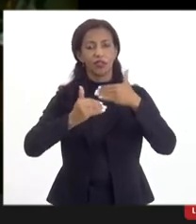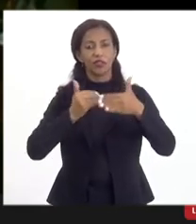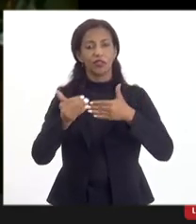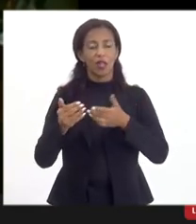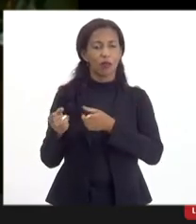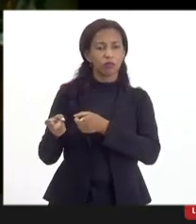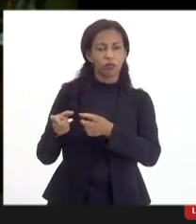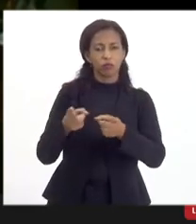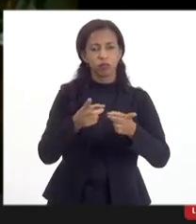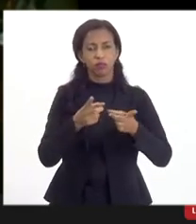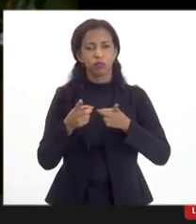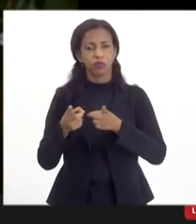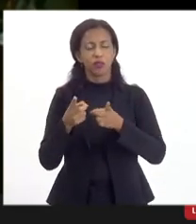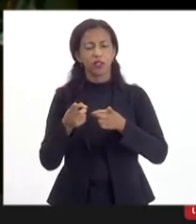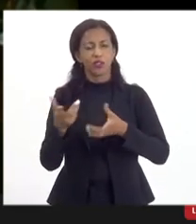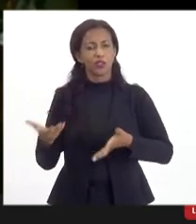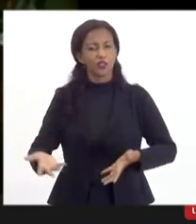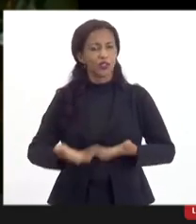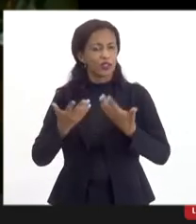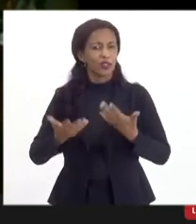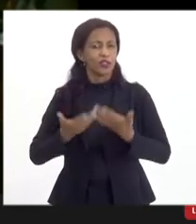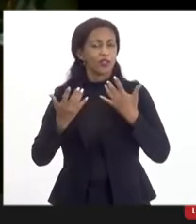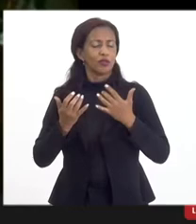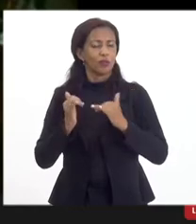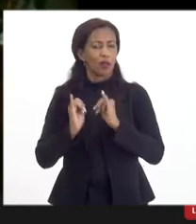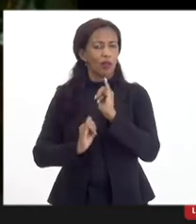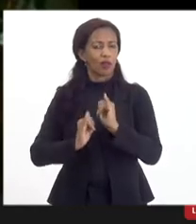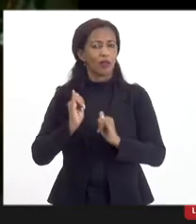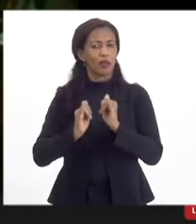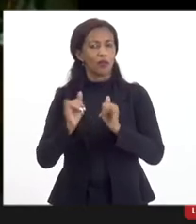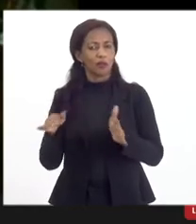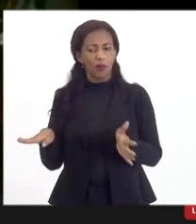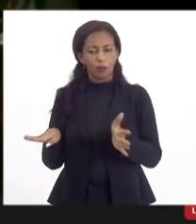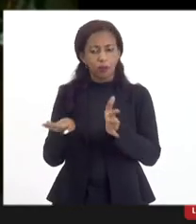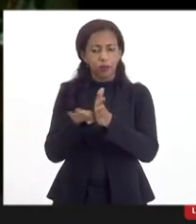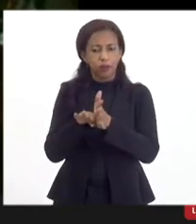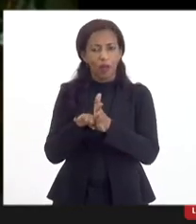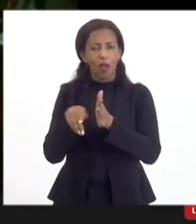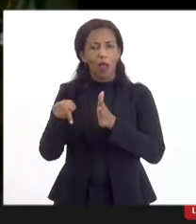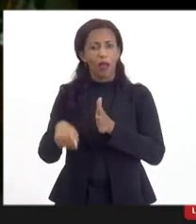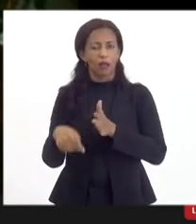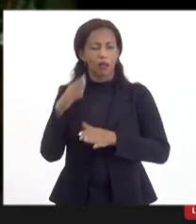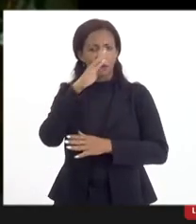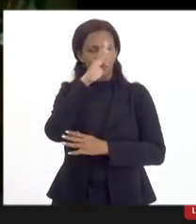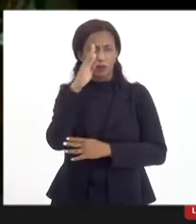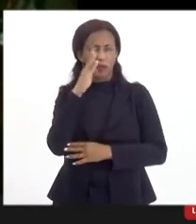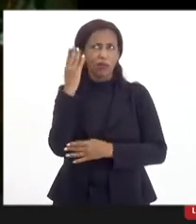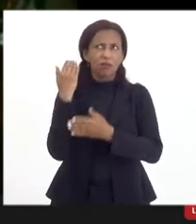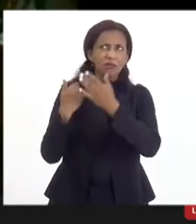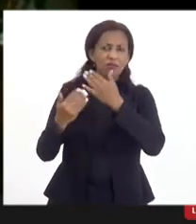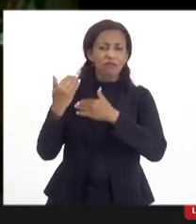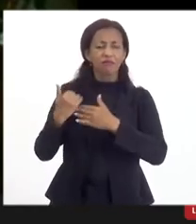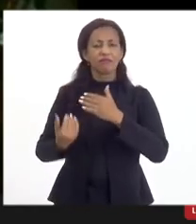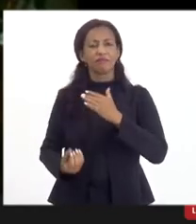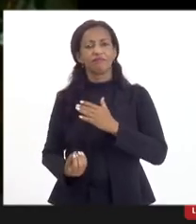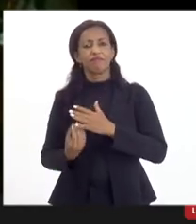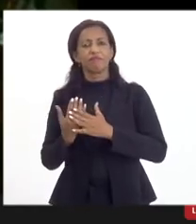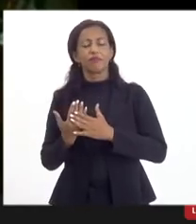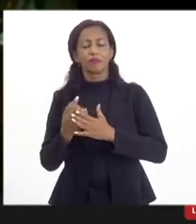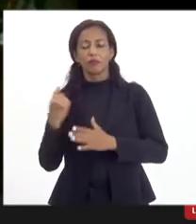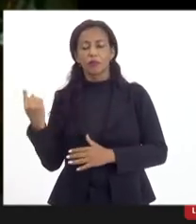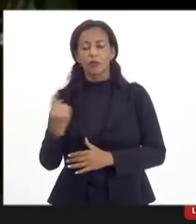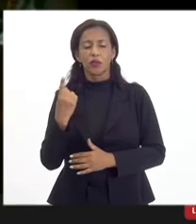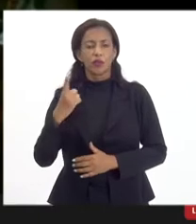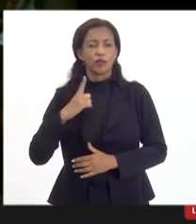fornecedores, de estímulo à indústria se instalar aqui no Brasil, e naquela época, nós